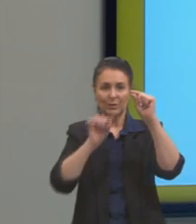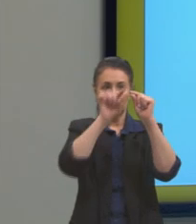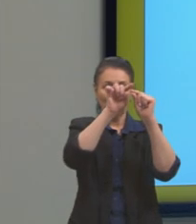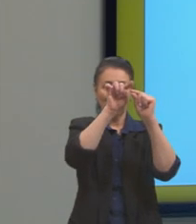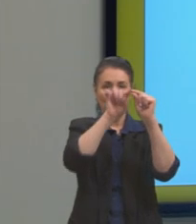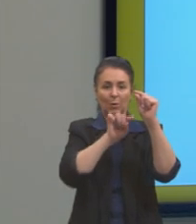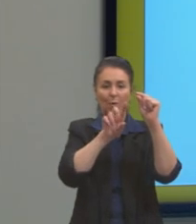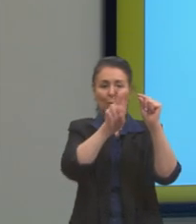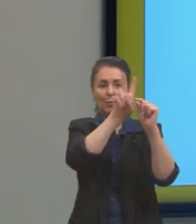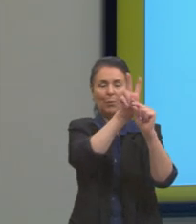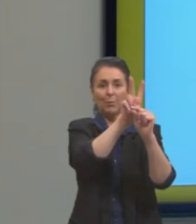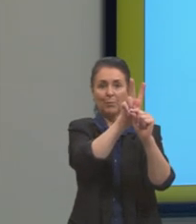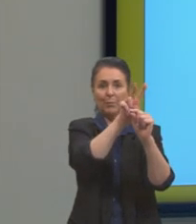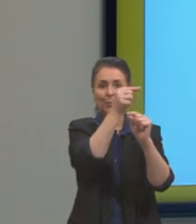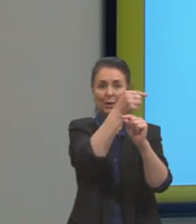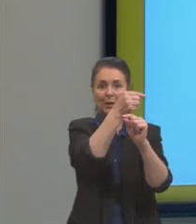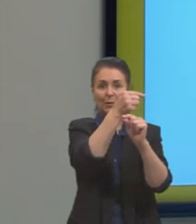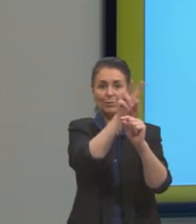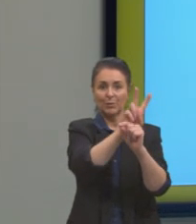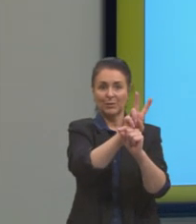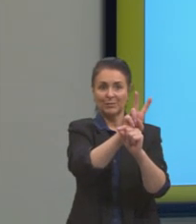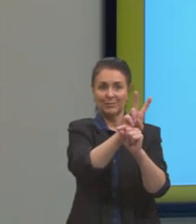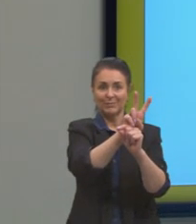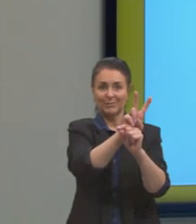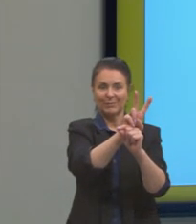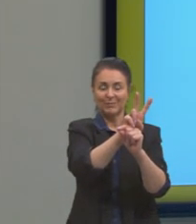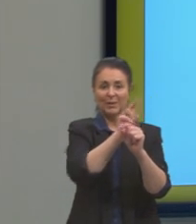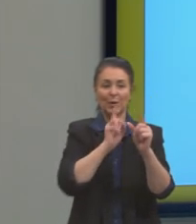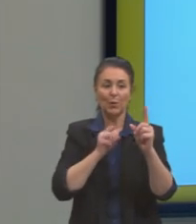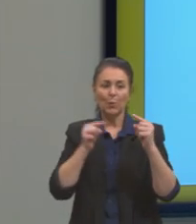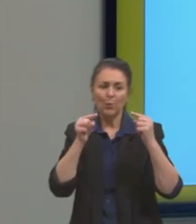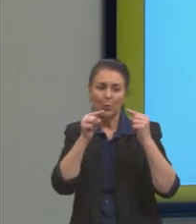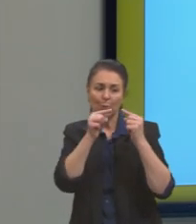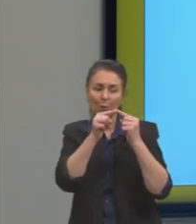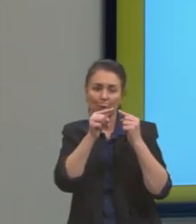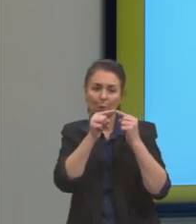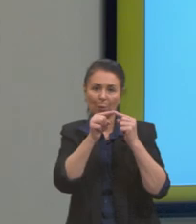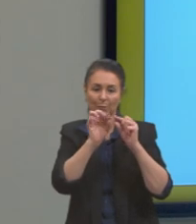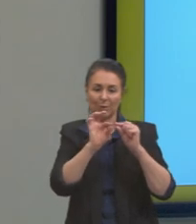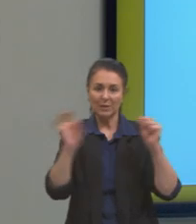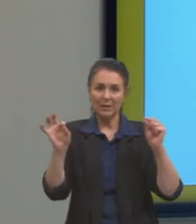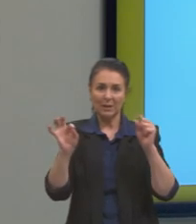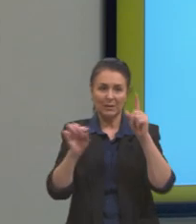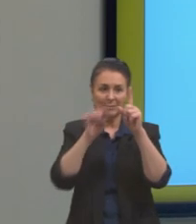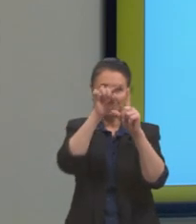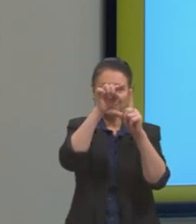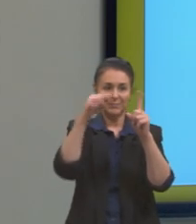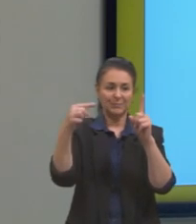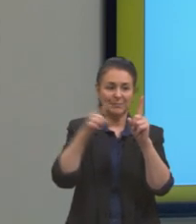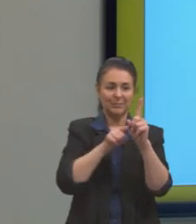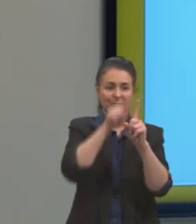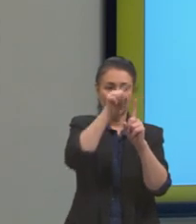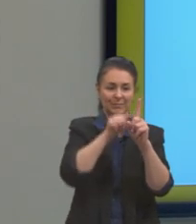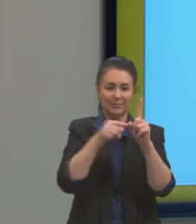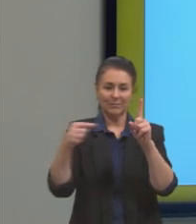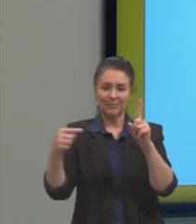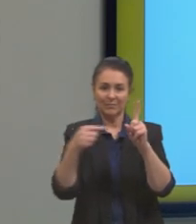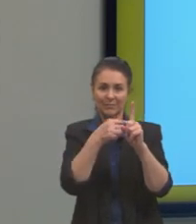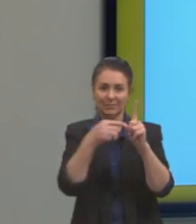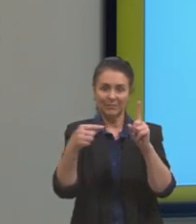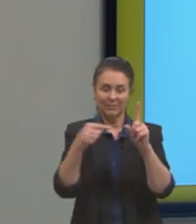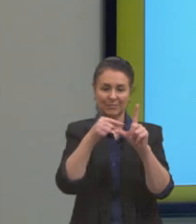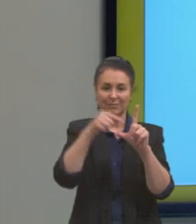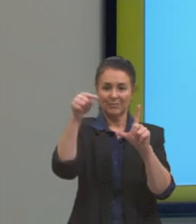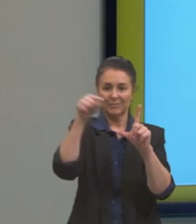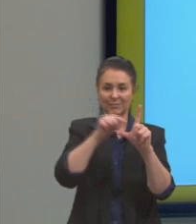pertencente a esse eixo. O ponto de encontro entre essas duas retas construídas, pontilhadas na figura a seguir, é